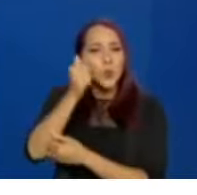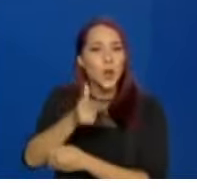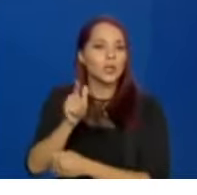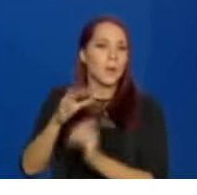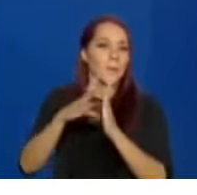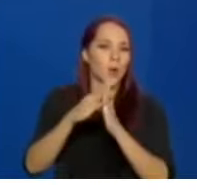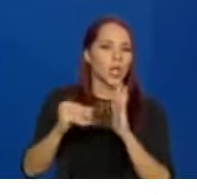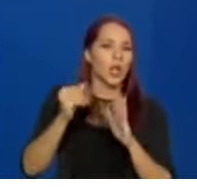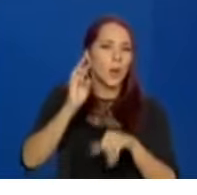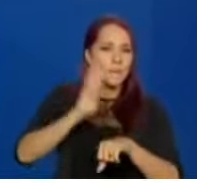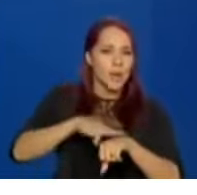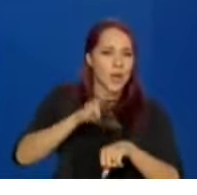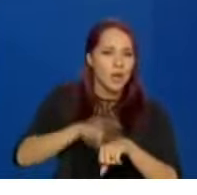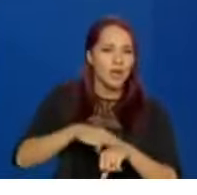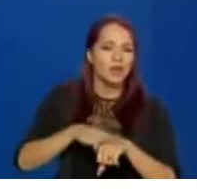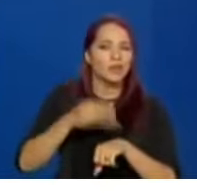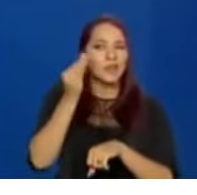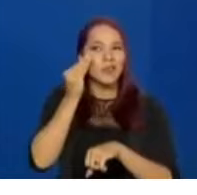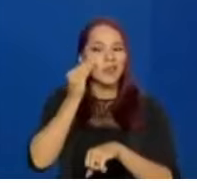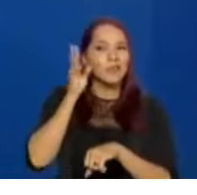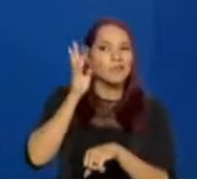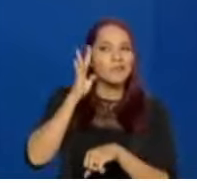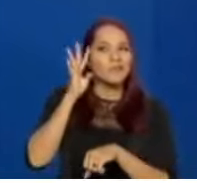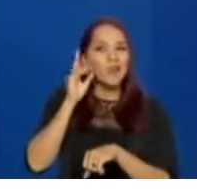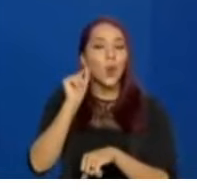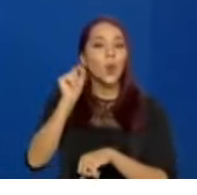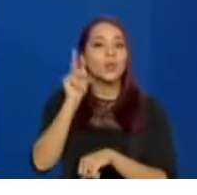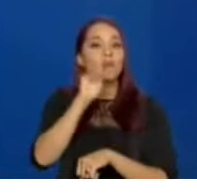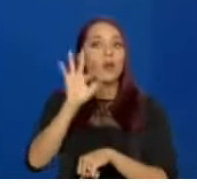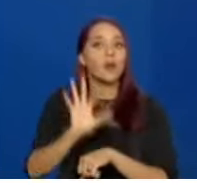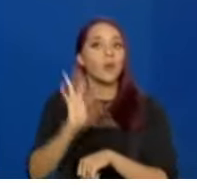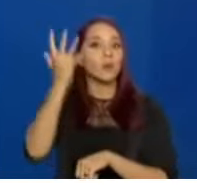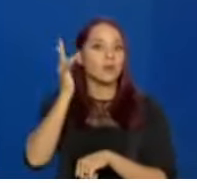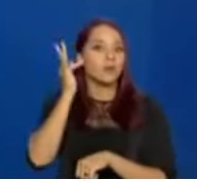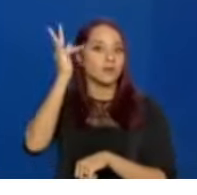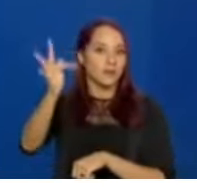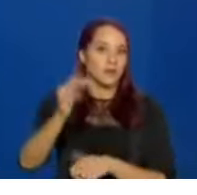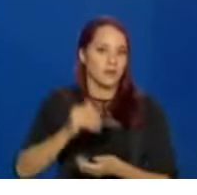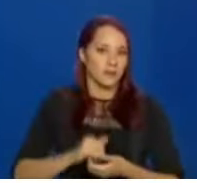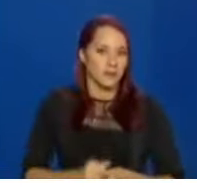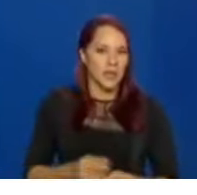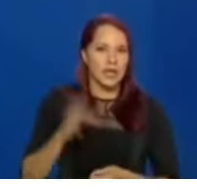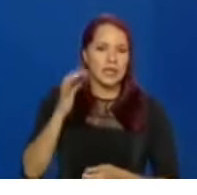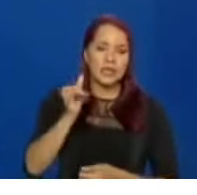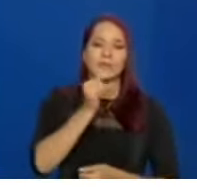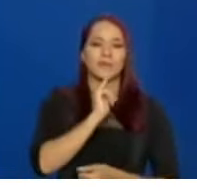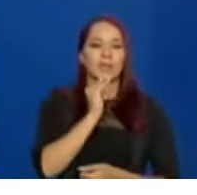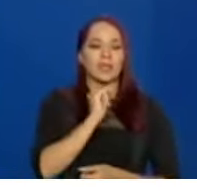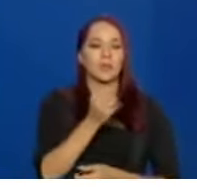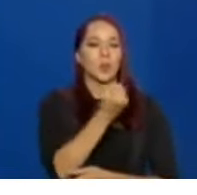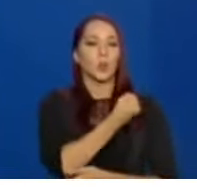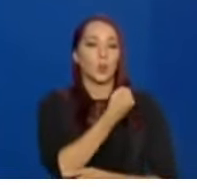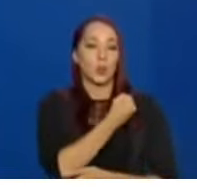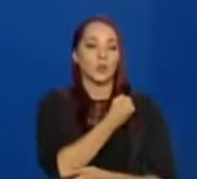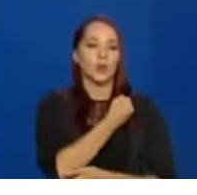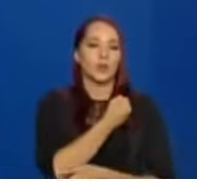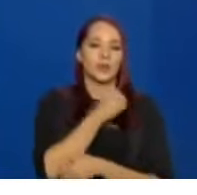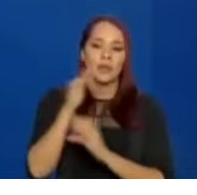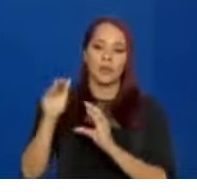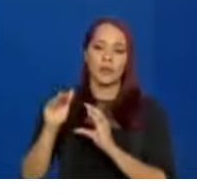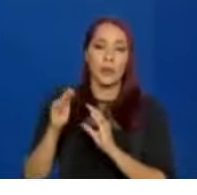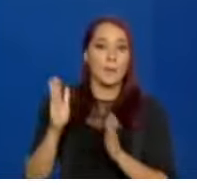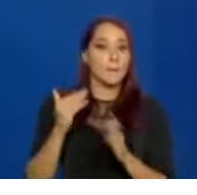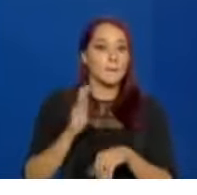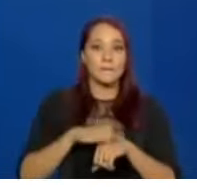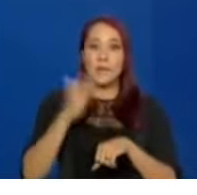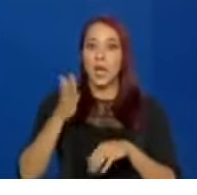são modelos matemáticos que tentam prever coisas que vão acontecer. Se você pegar, por exemplo, o número que veio, que foi o número que mais